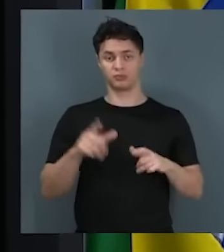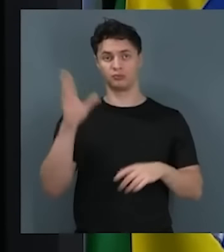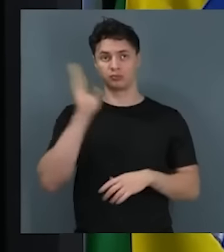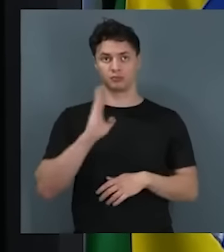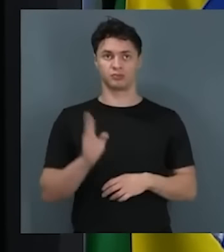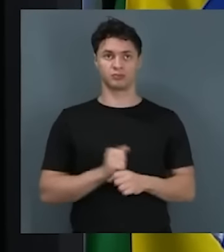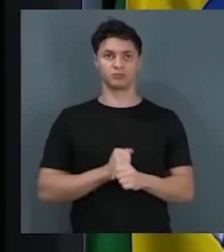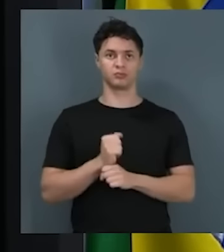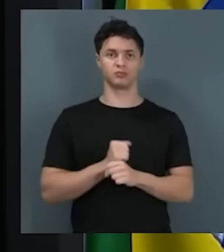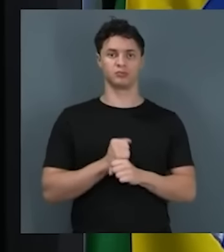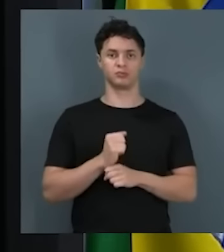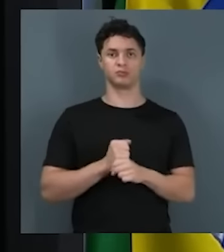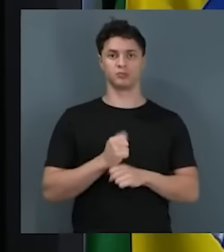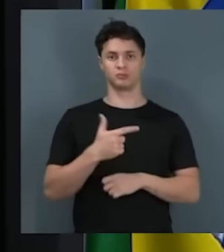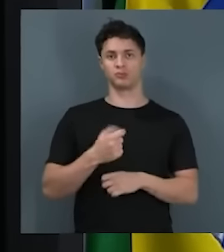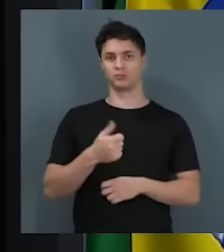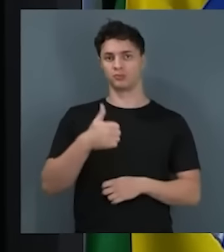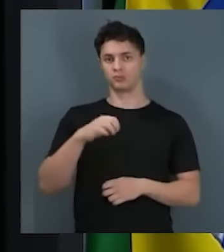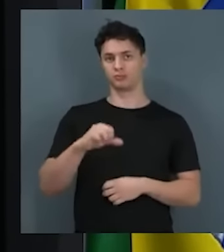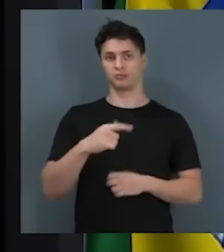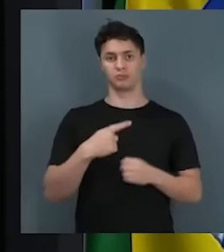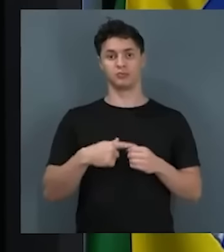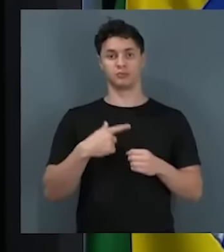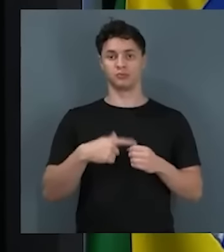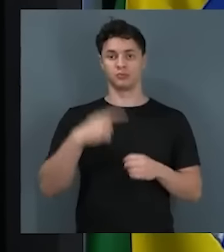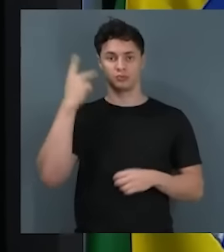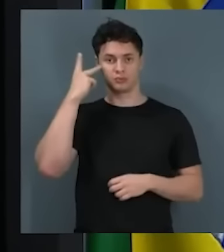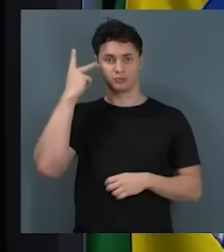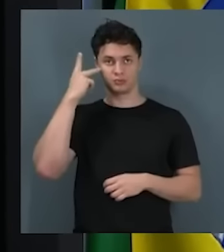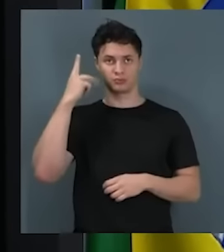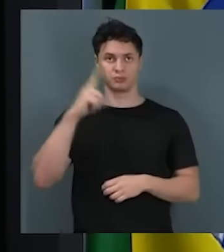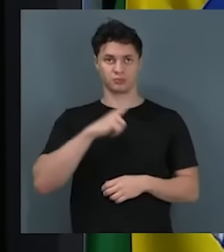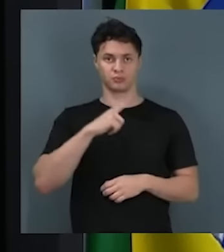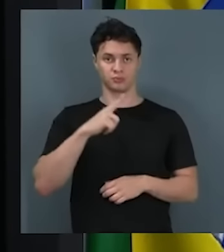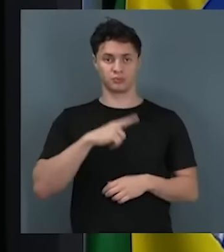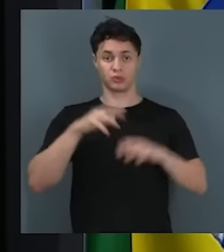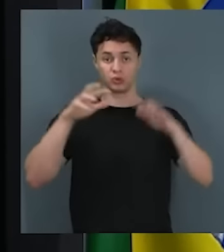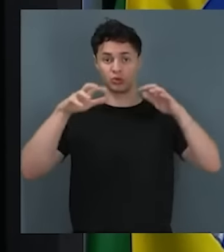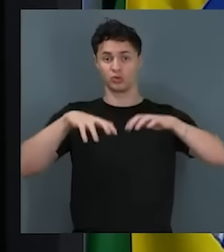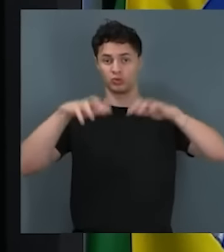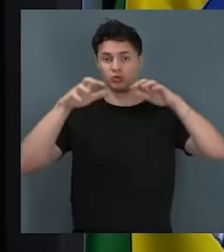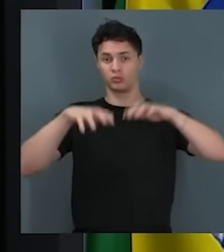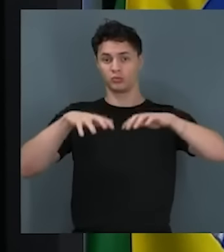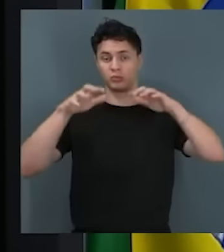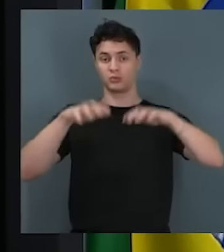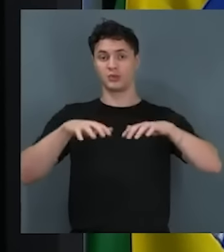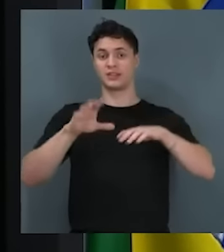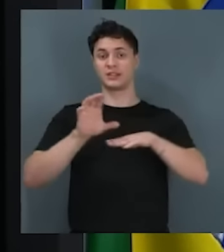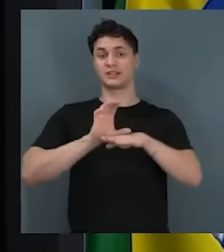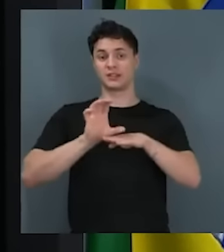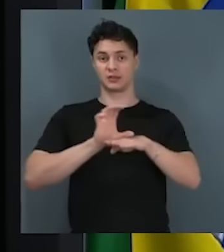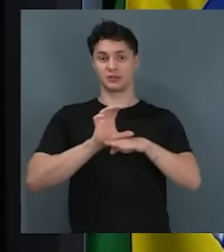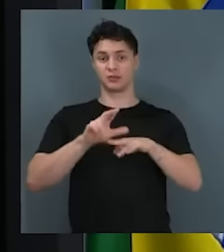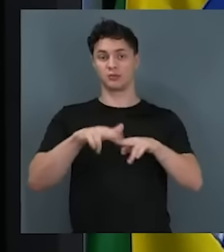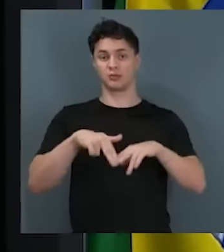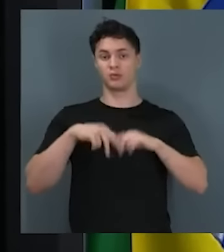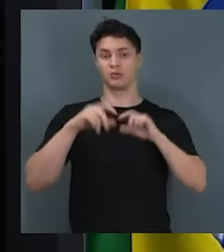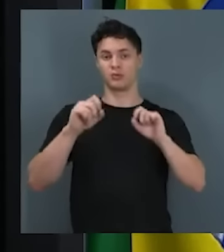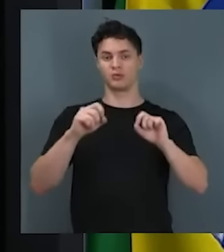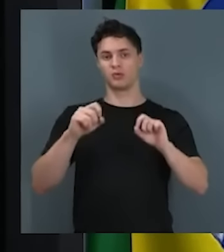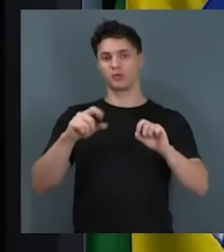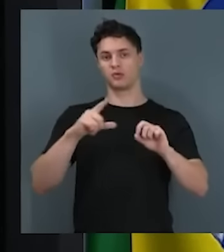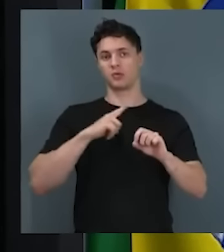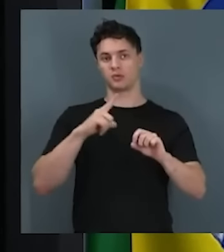2019, gostaria de lembrar, cidade de São Paulo vivenciou uma chuva, chuvas cinzentas, decorrentes da